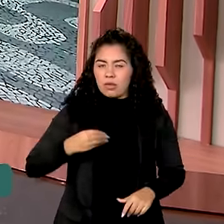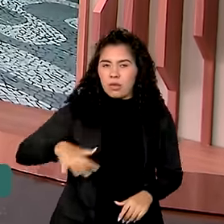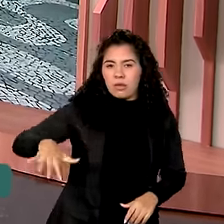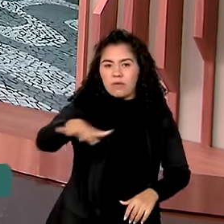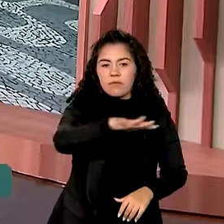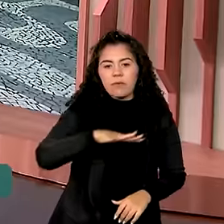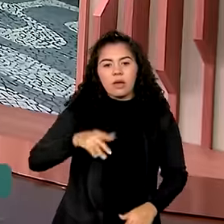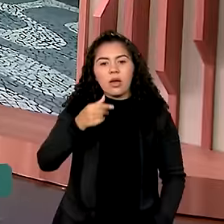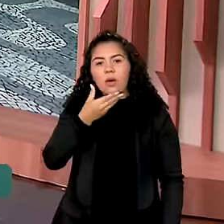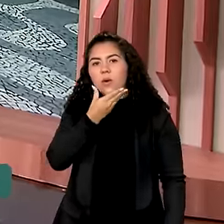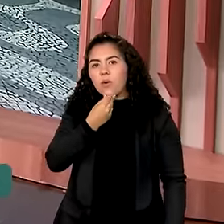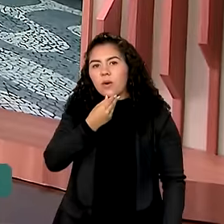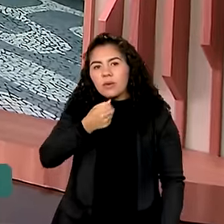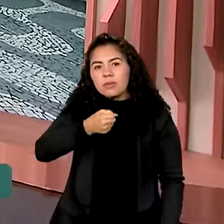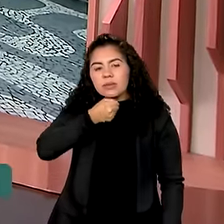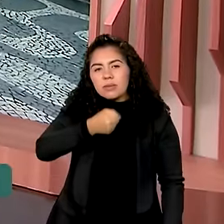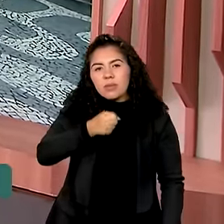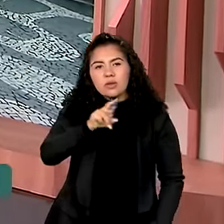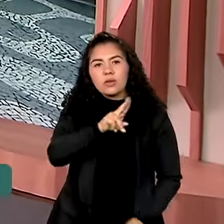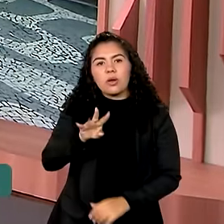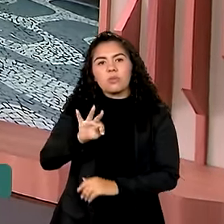os detalhes para a gente. Bom dia, Tiago.